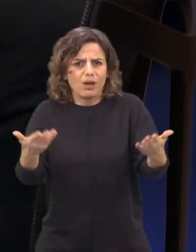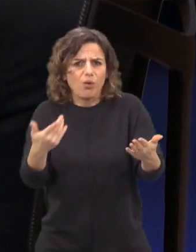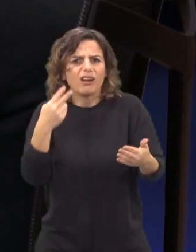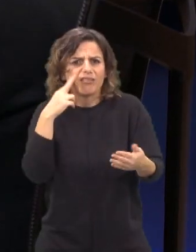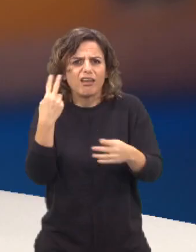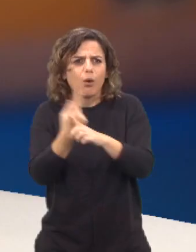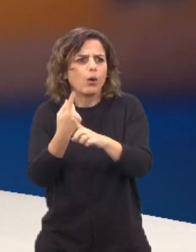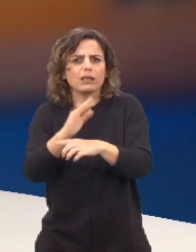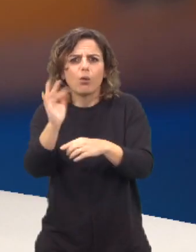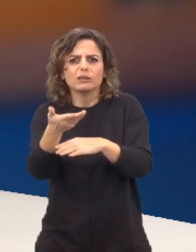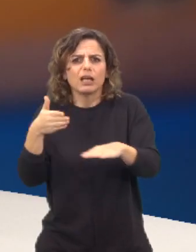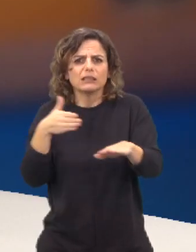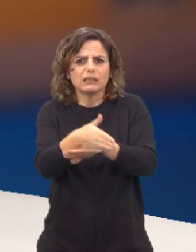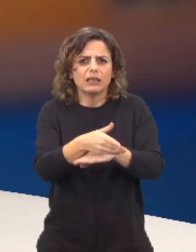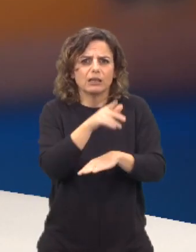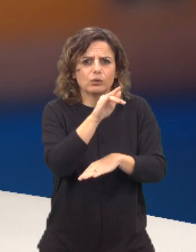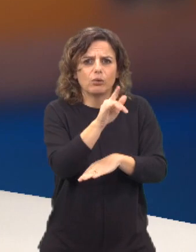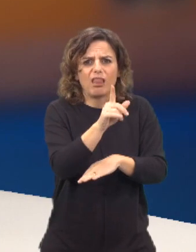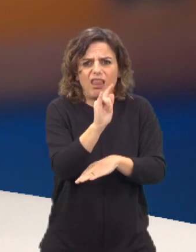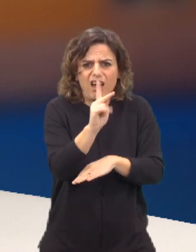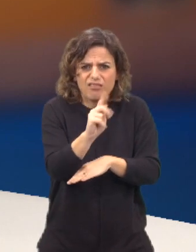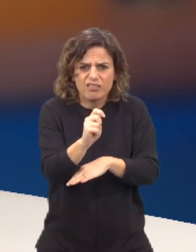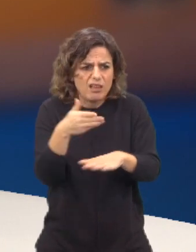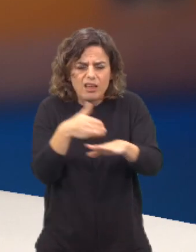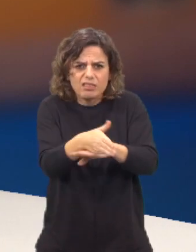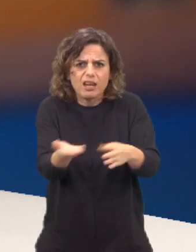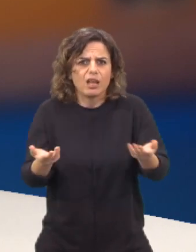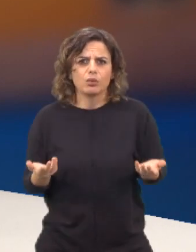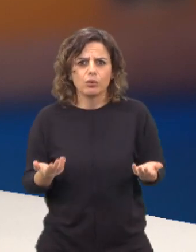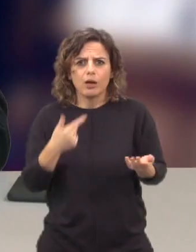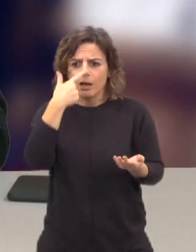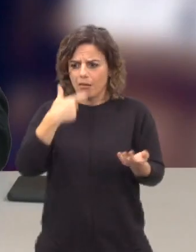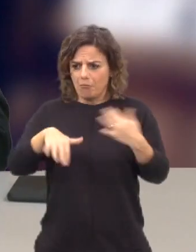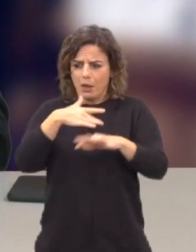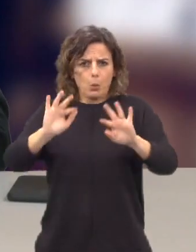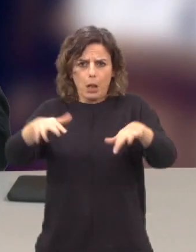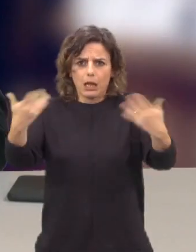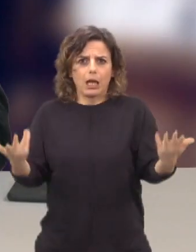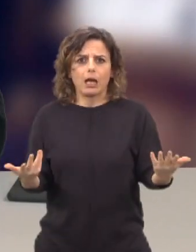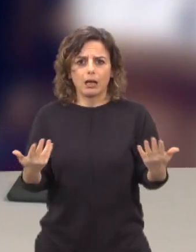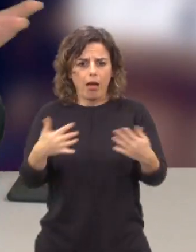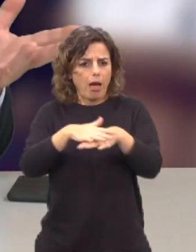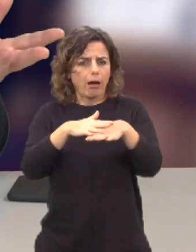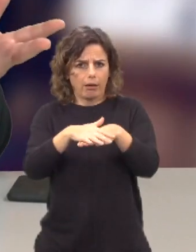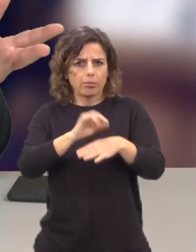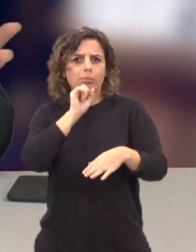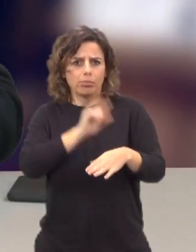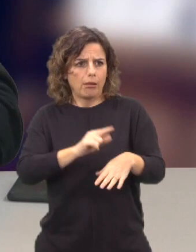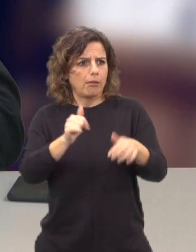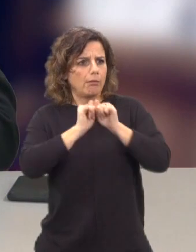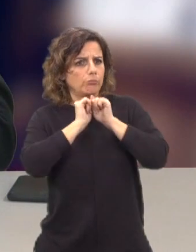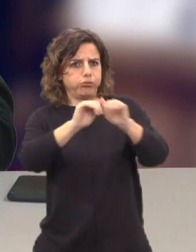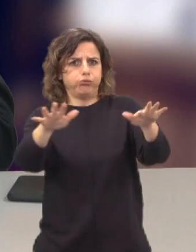lives ou, digamos, acontecimentos de situação que estão a ser transmitidos em direto por um qualquer cidadão que, através de uma rede, consegue